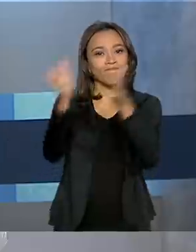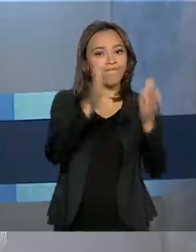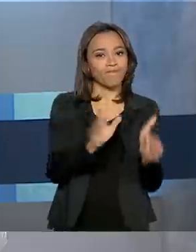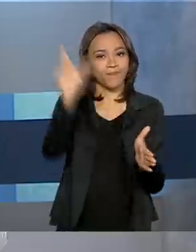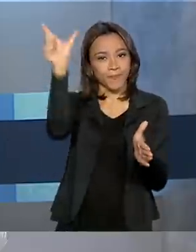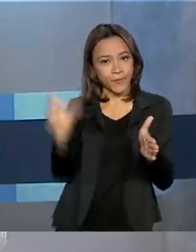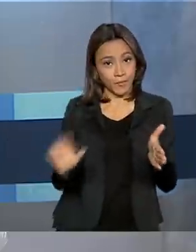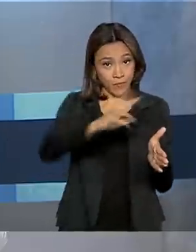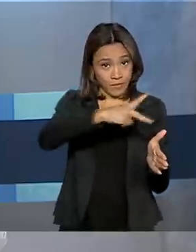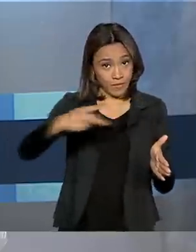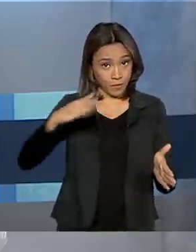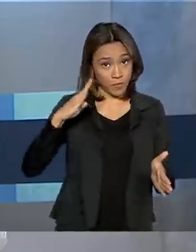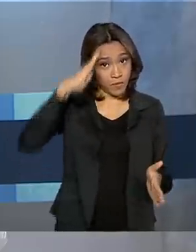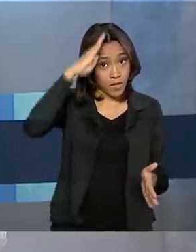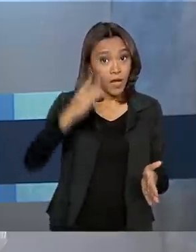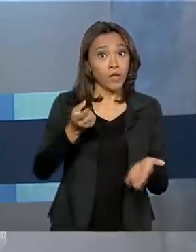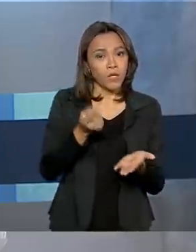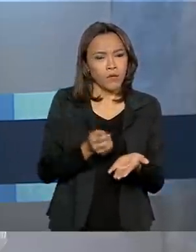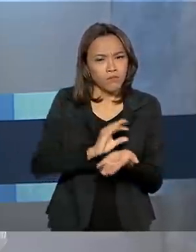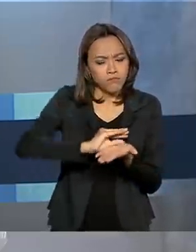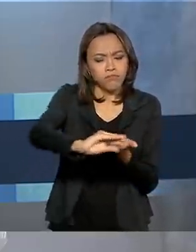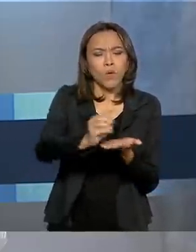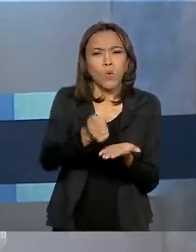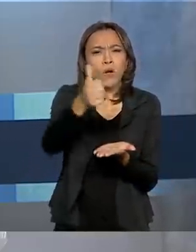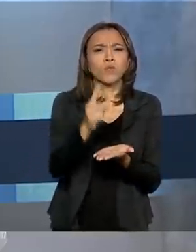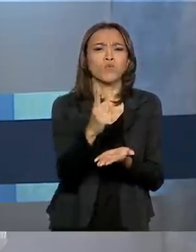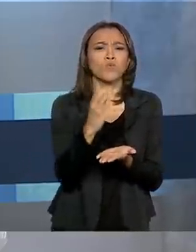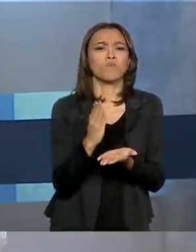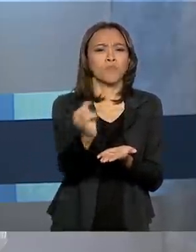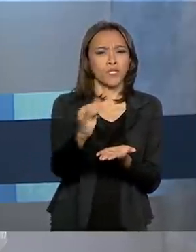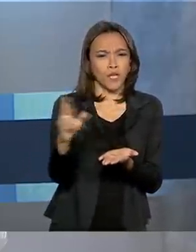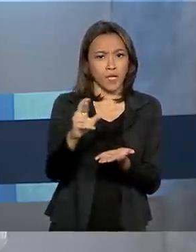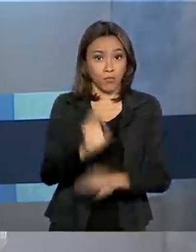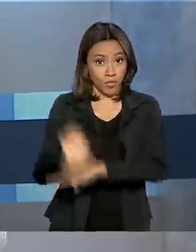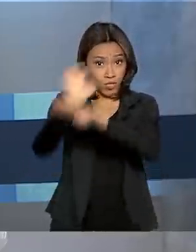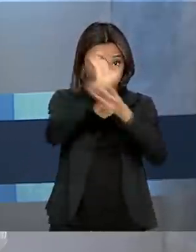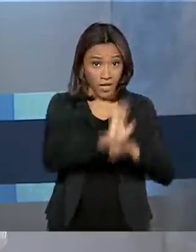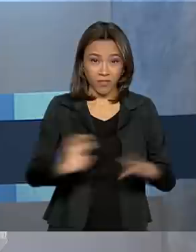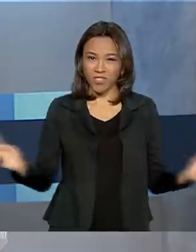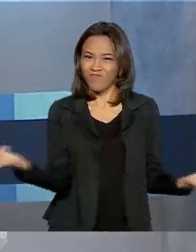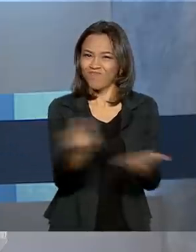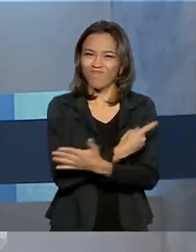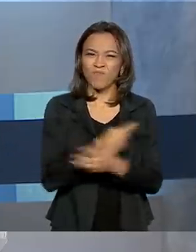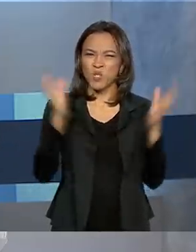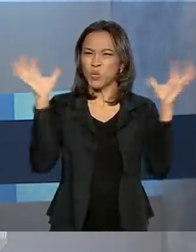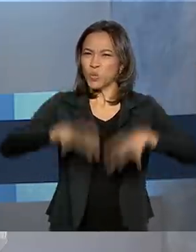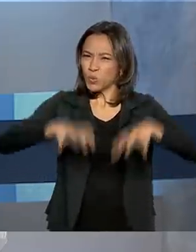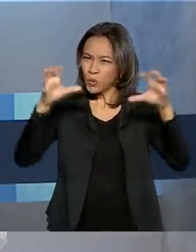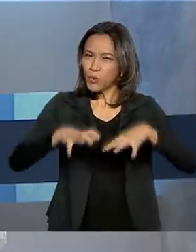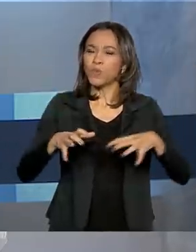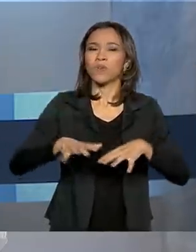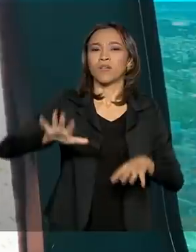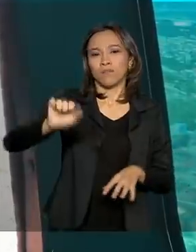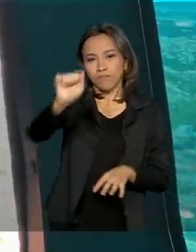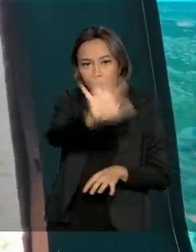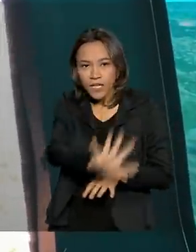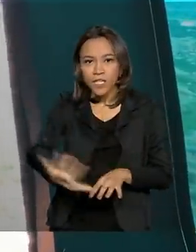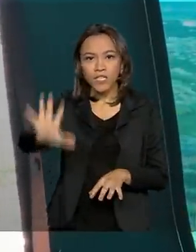Presidente Jair Bolsonaro libera quase um bilhão de reais para estados afetados pelas chuvas na região sudeste.